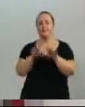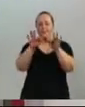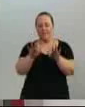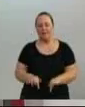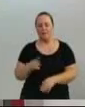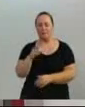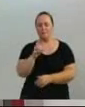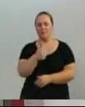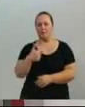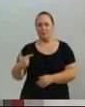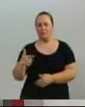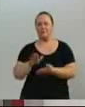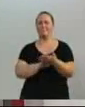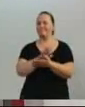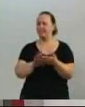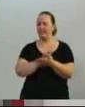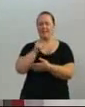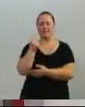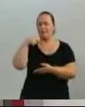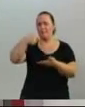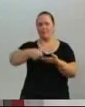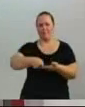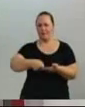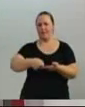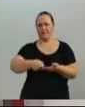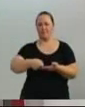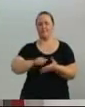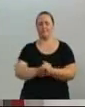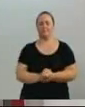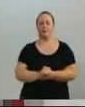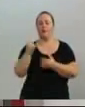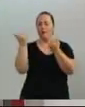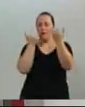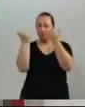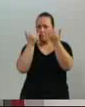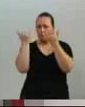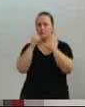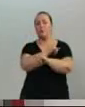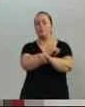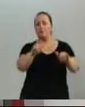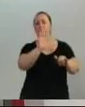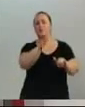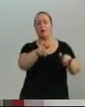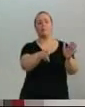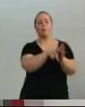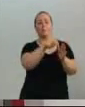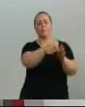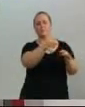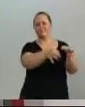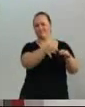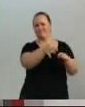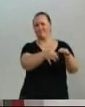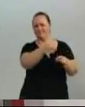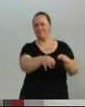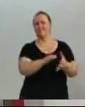As contas públicas são fiscalizadas, digitadas pelo Tribunal de Contas, as informações foram encaminhadas ao Tribunal de Contas, e